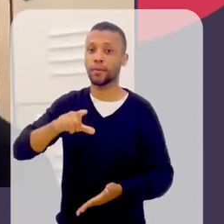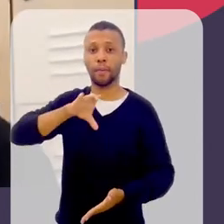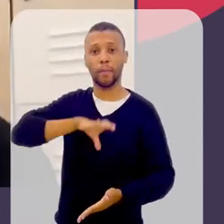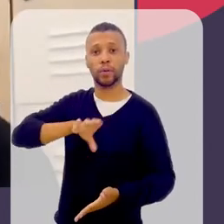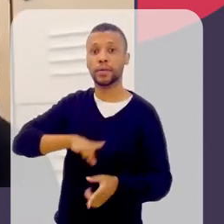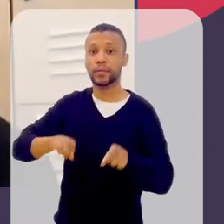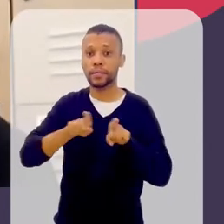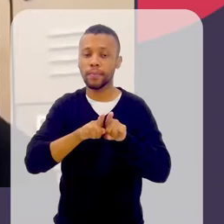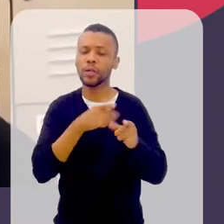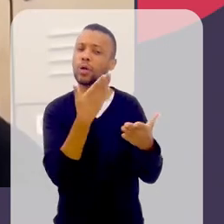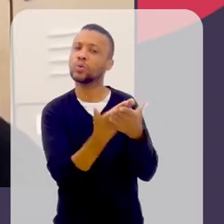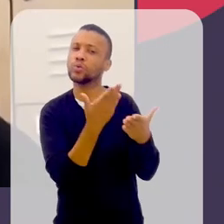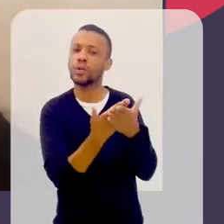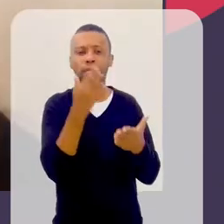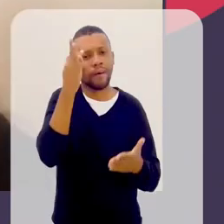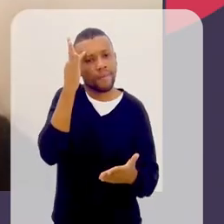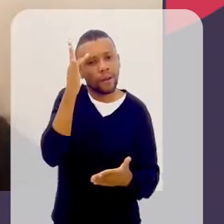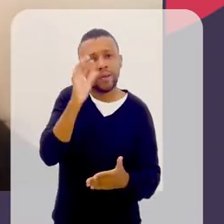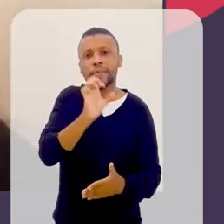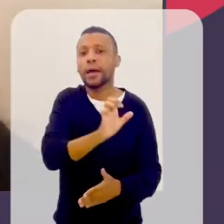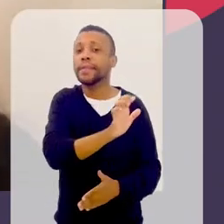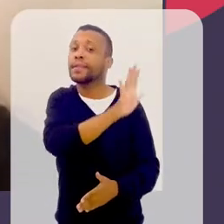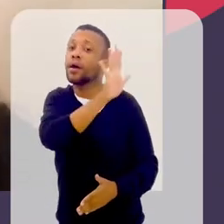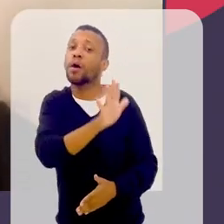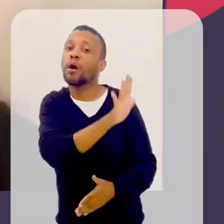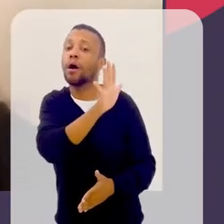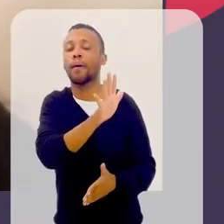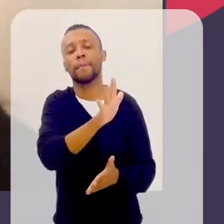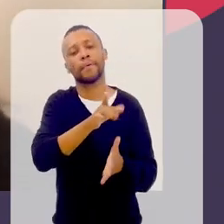Mas fazemos também filosofia europeia,